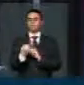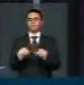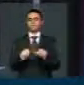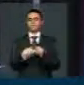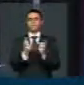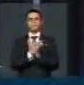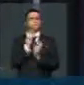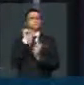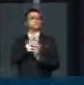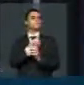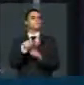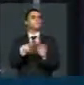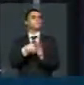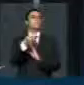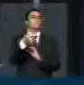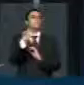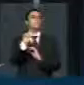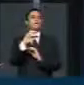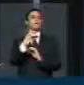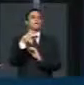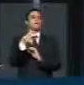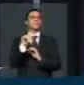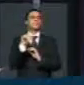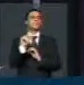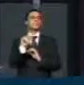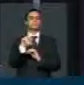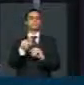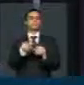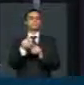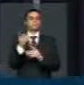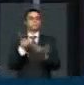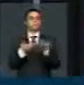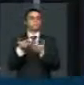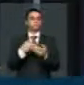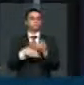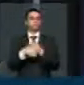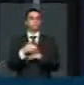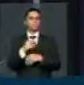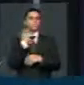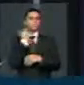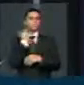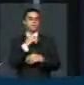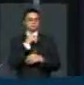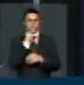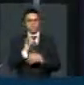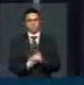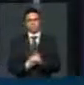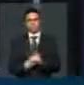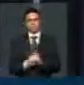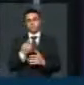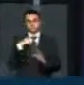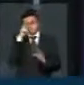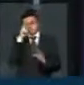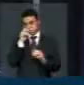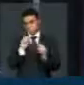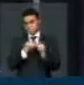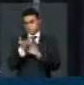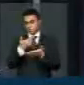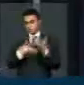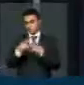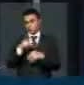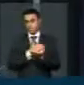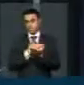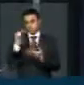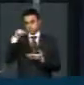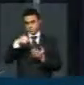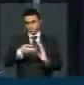pesquisas avançadas de acupuntura e terapias naturais energéticas. Lembro que a Frente Parlamentar de Práticas Integrativas foi instalada